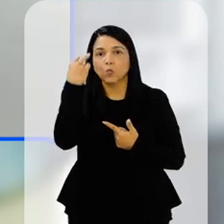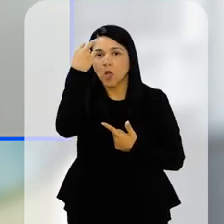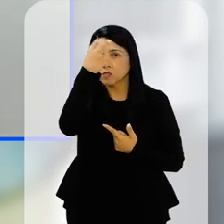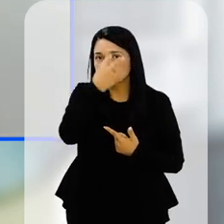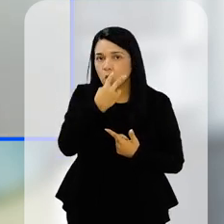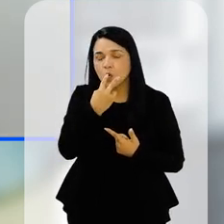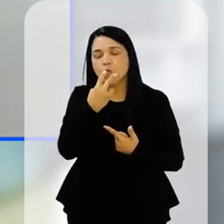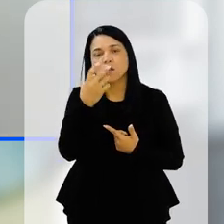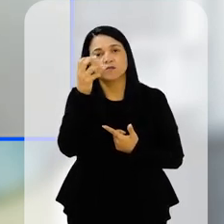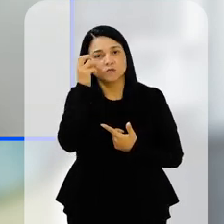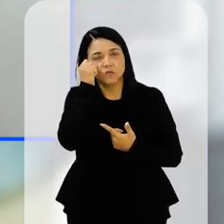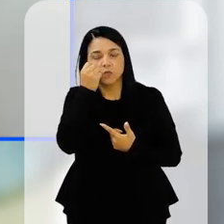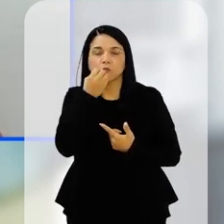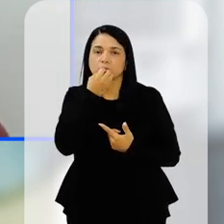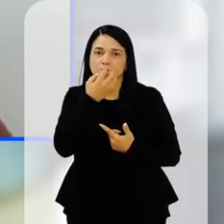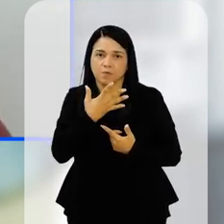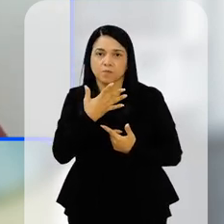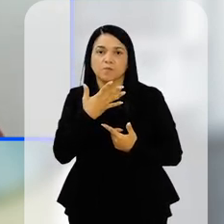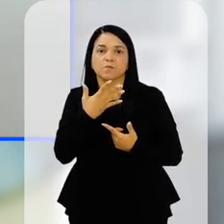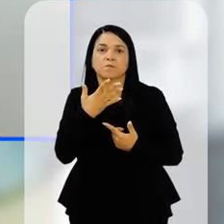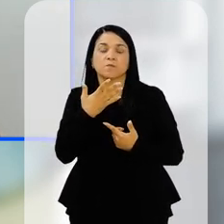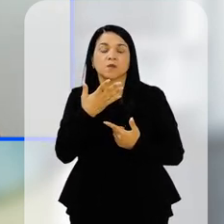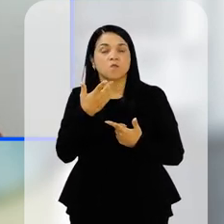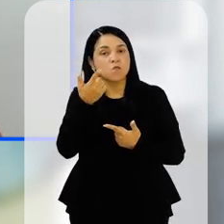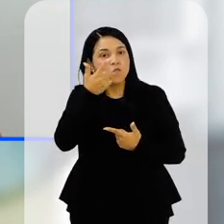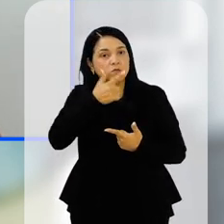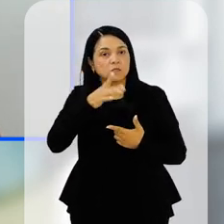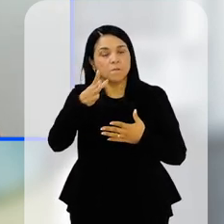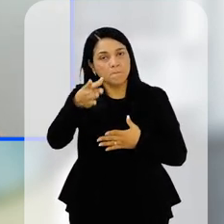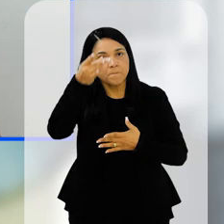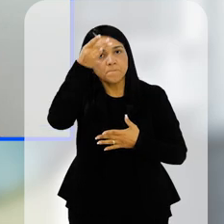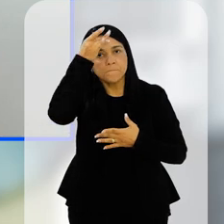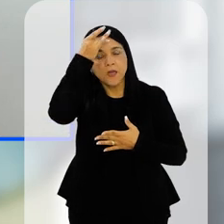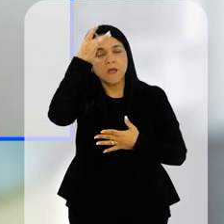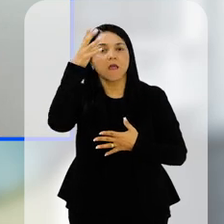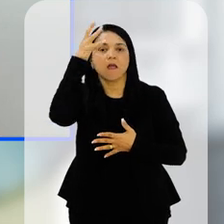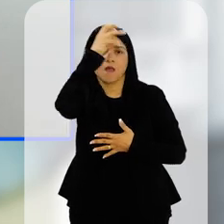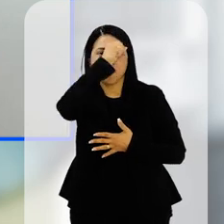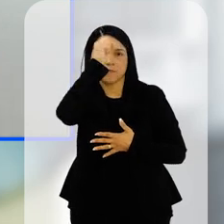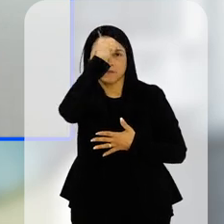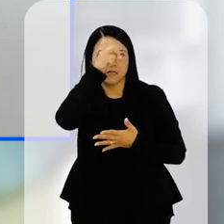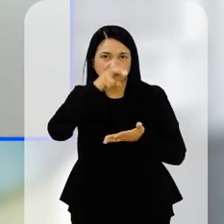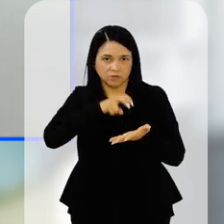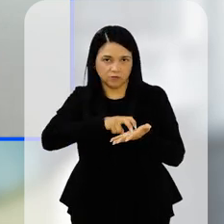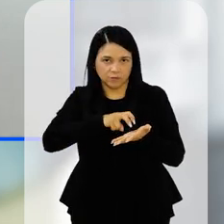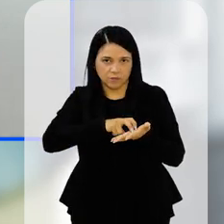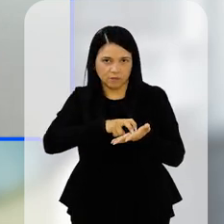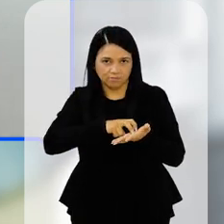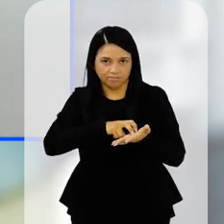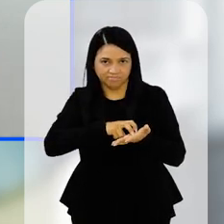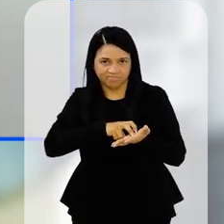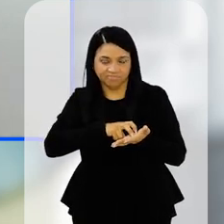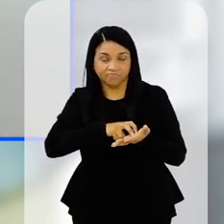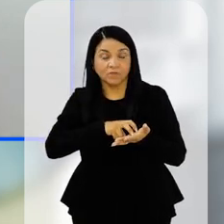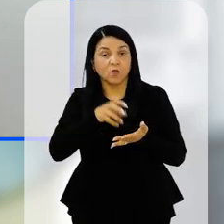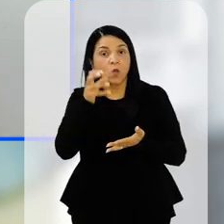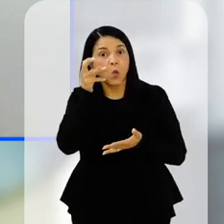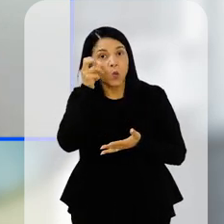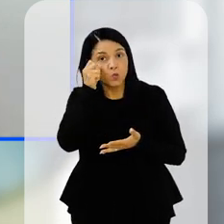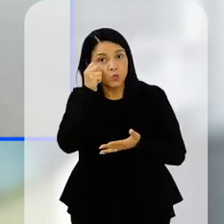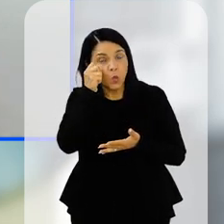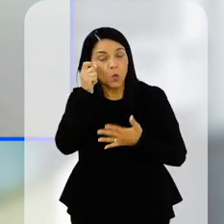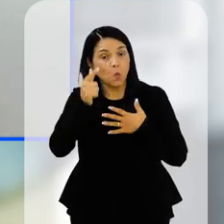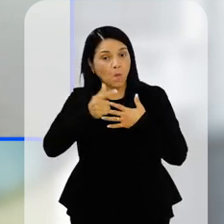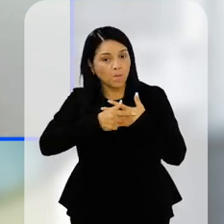ali uma hora e meia, mas pelo menos essa meia hora para consolidar a aprendizagem que acontece de manhã. Porque o sono, ele tem esse